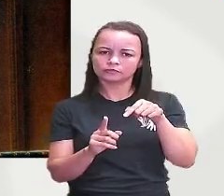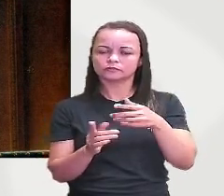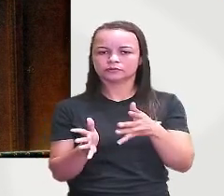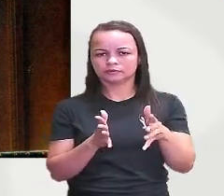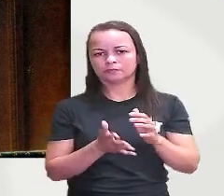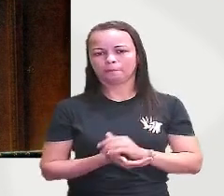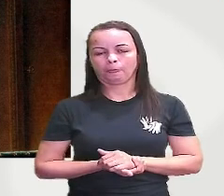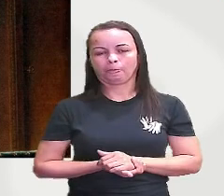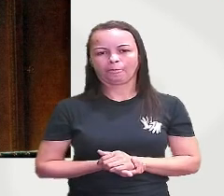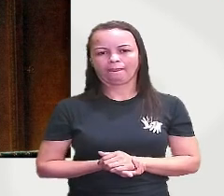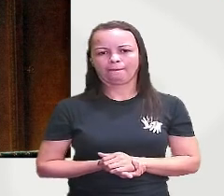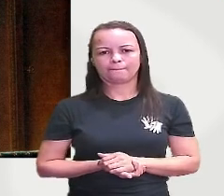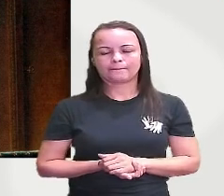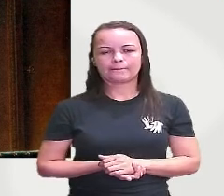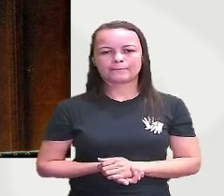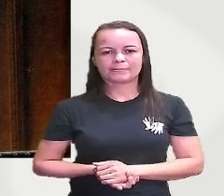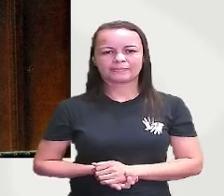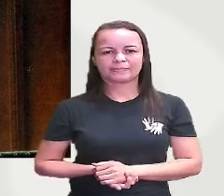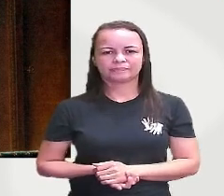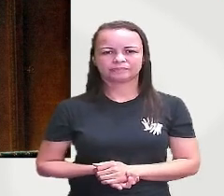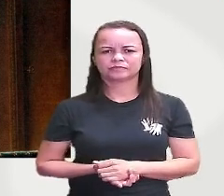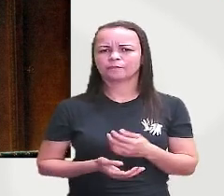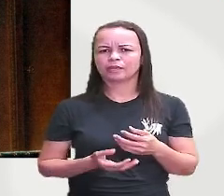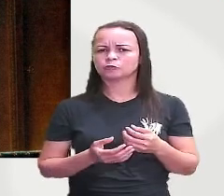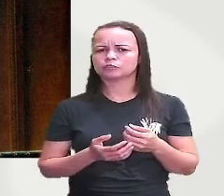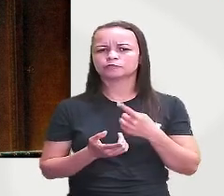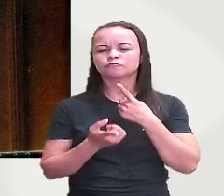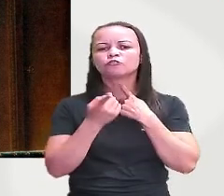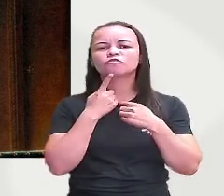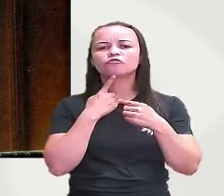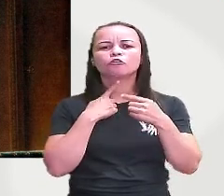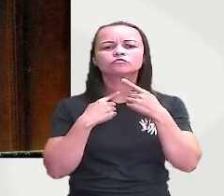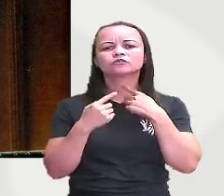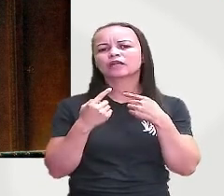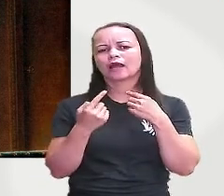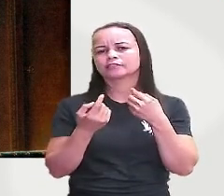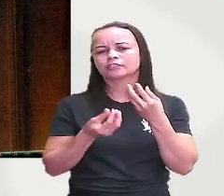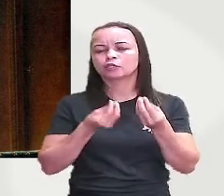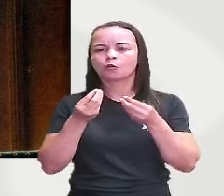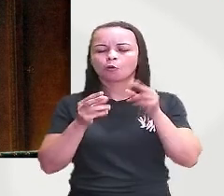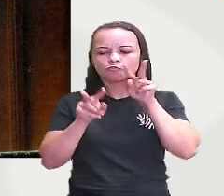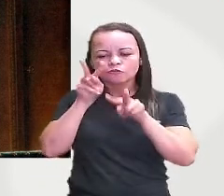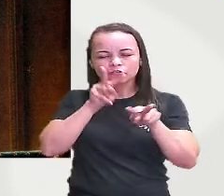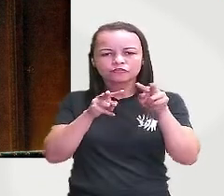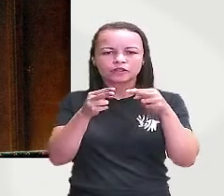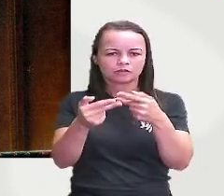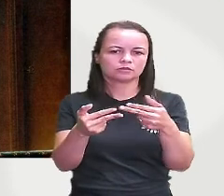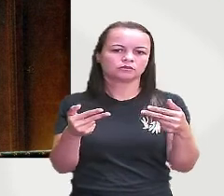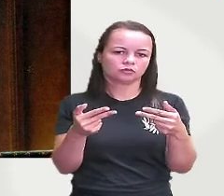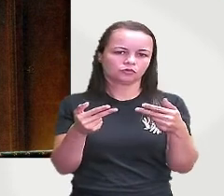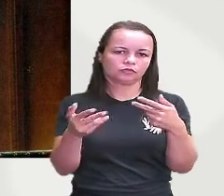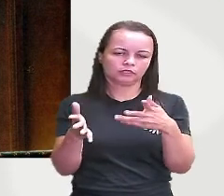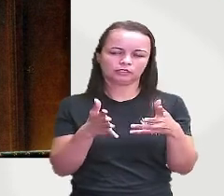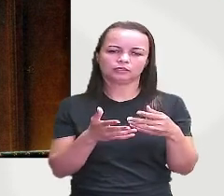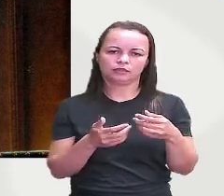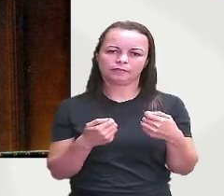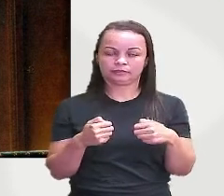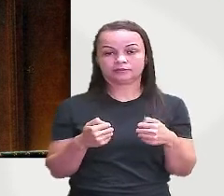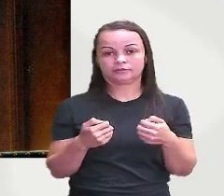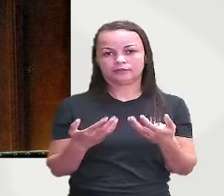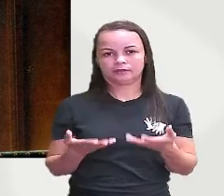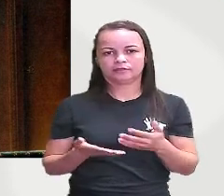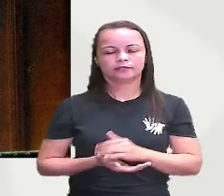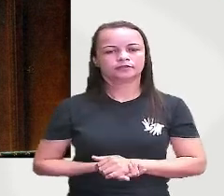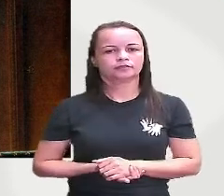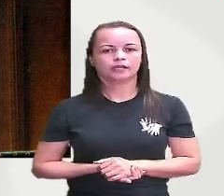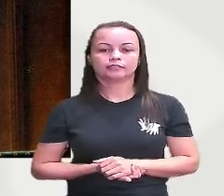pela sua pelo seu querer ou pela sua forma de enxergar que elas deveriam ser tomadas então